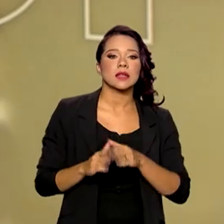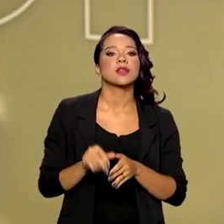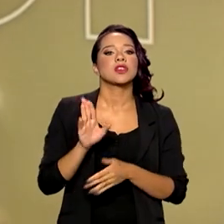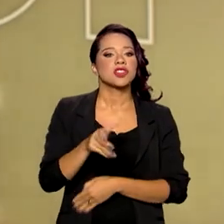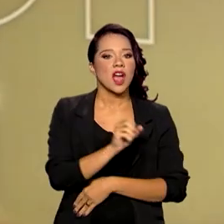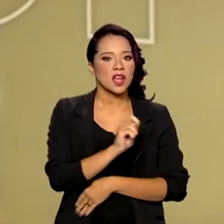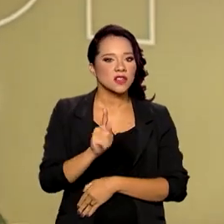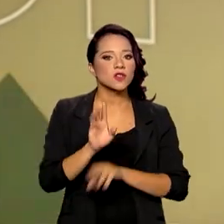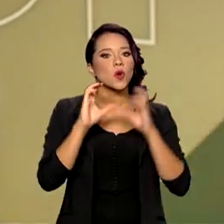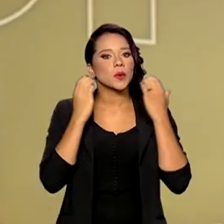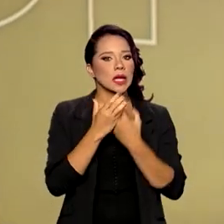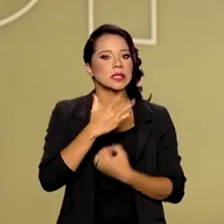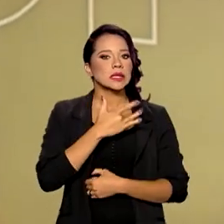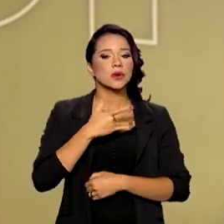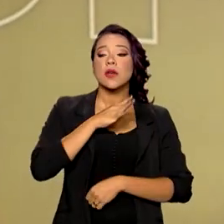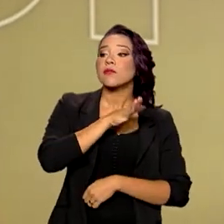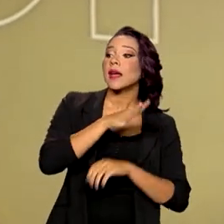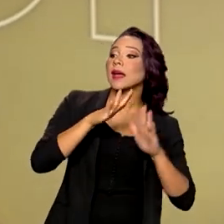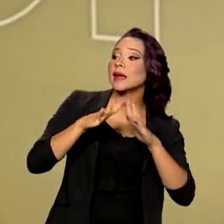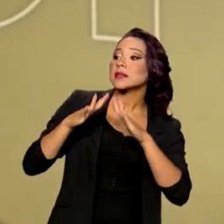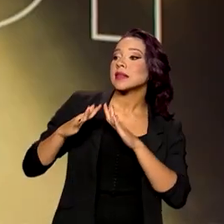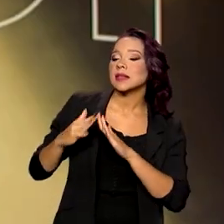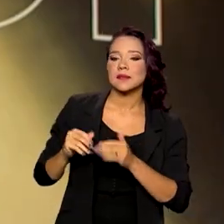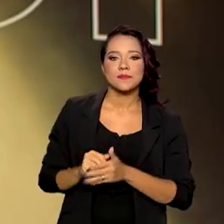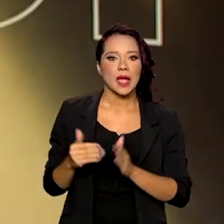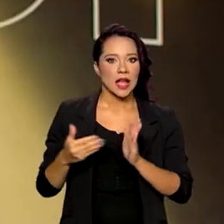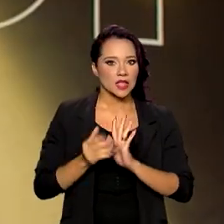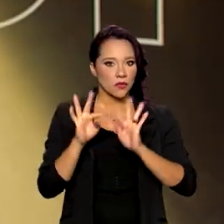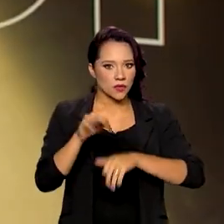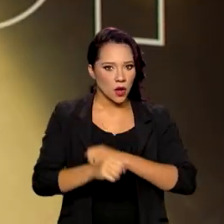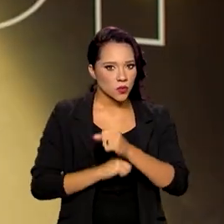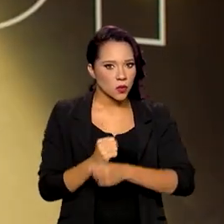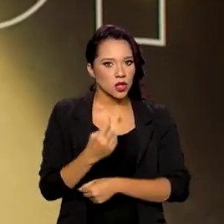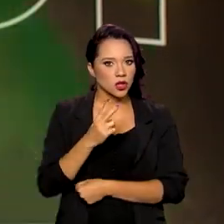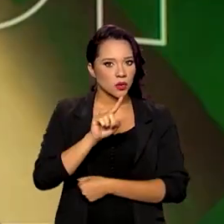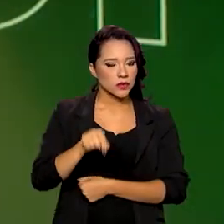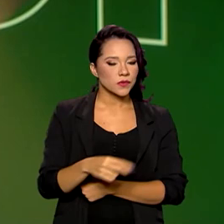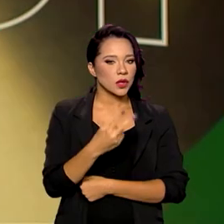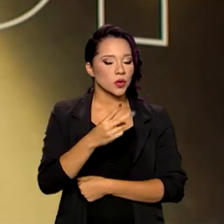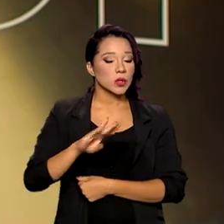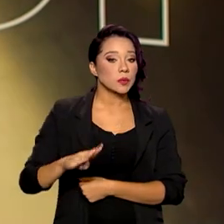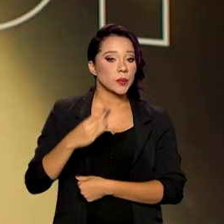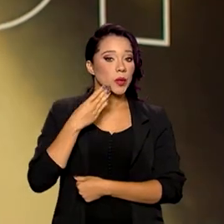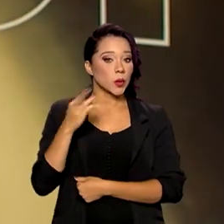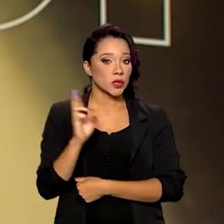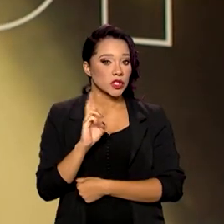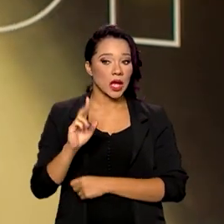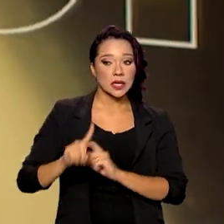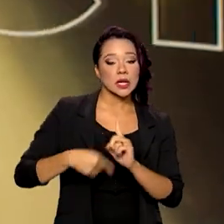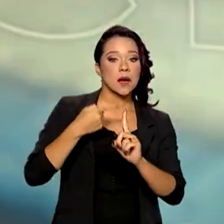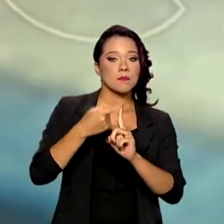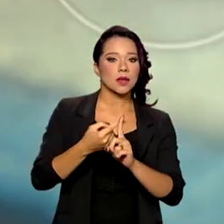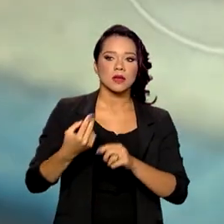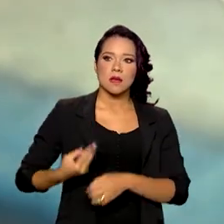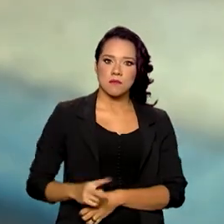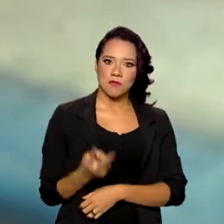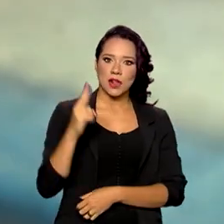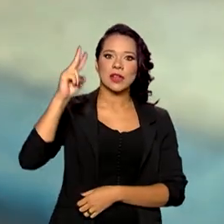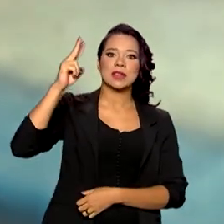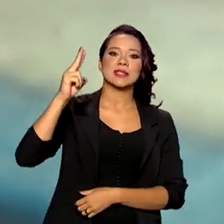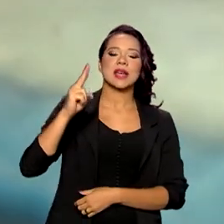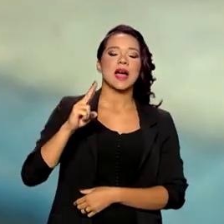agentes comunitários de saúde. Até o final do ano, cerca de 2,2 bilhões de reais a mais para valorizar